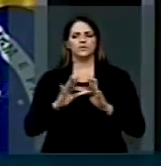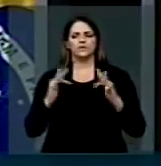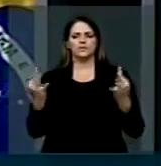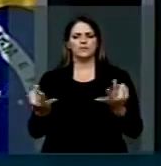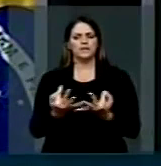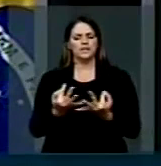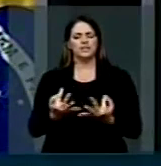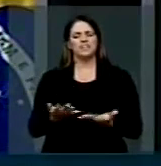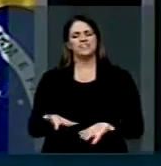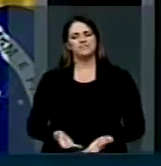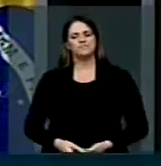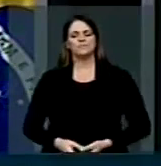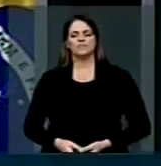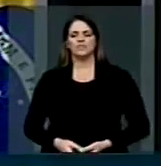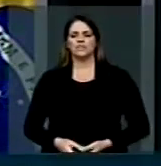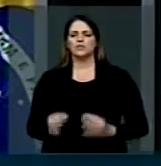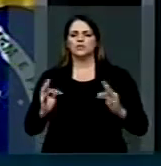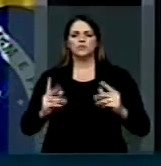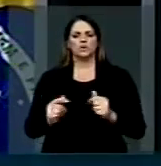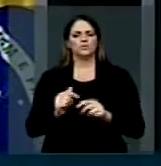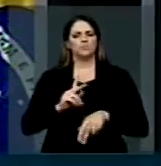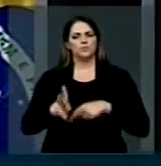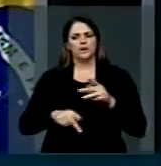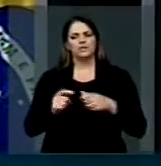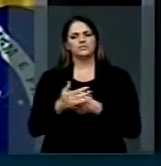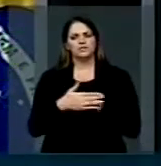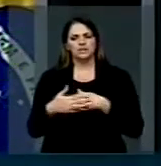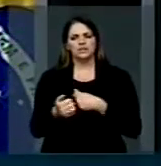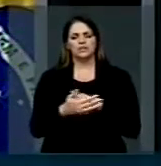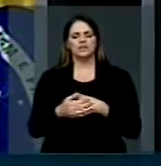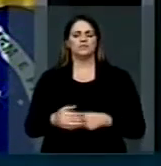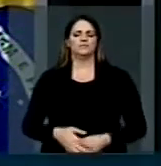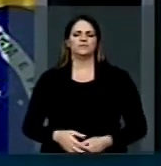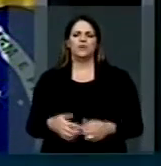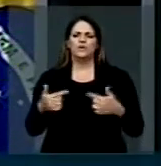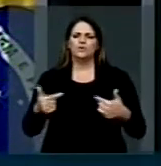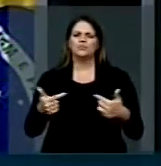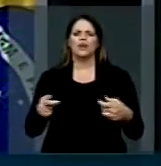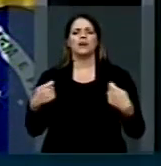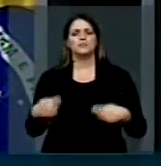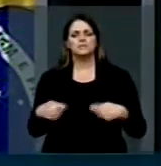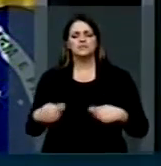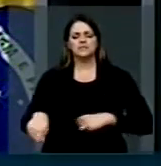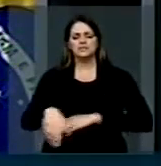solidariedade a todo o povo de Rubelita e também na luta para melhorar essas rodovias.